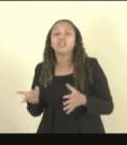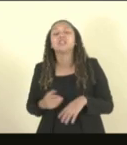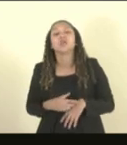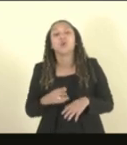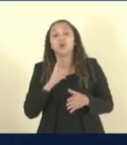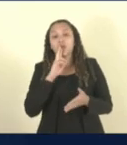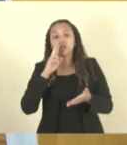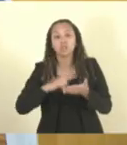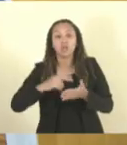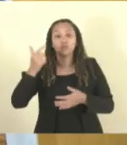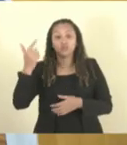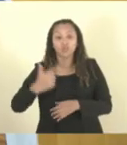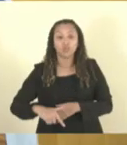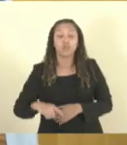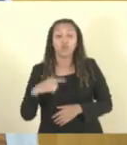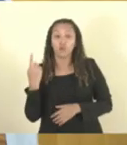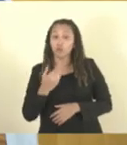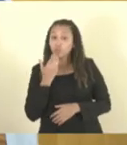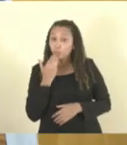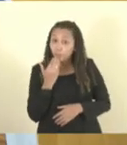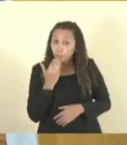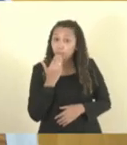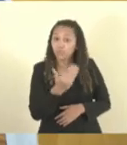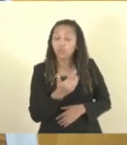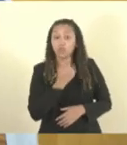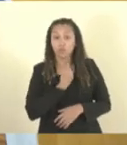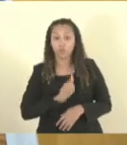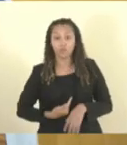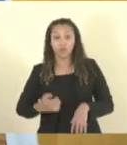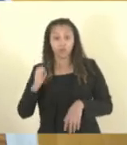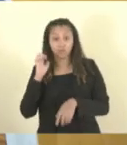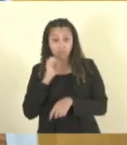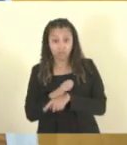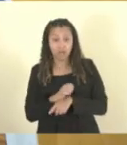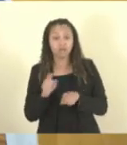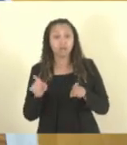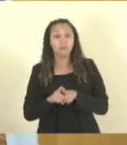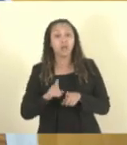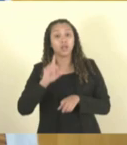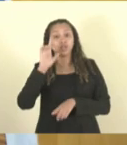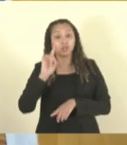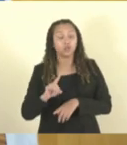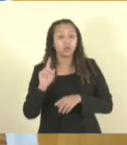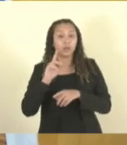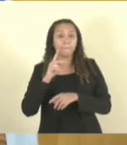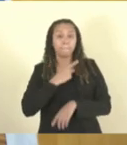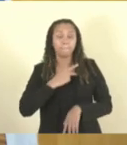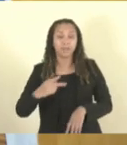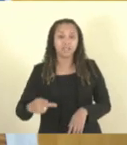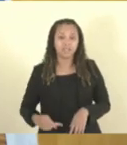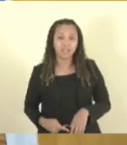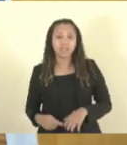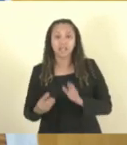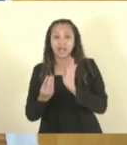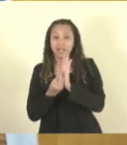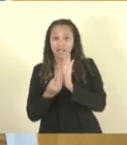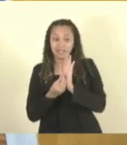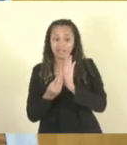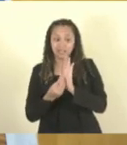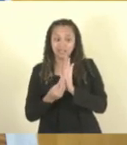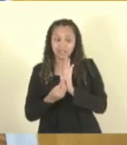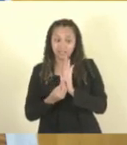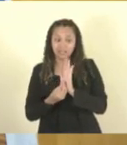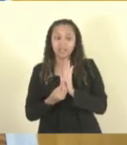registrado novamente nossa solicitação ao governo do Estado, à diretoria e presidência da CESAM,